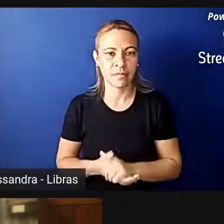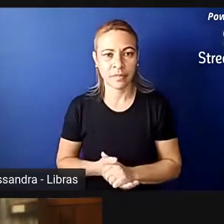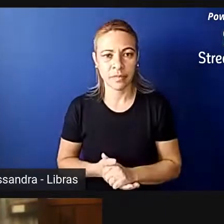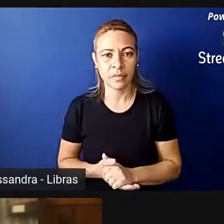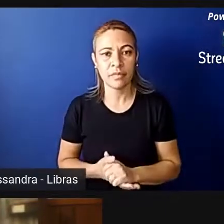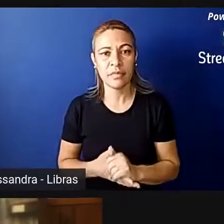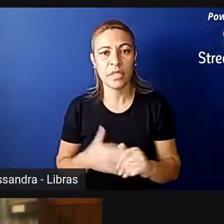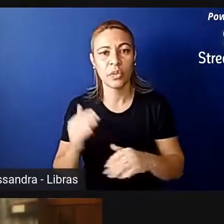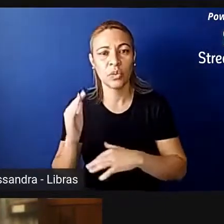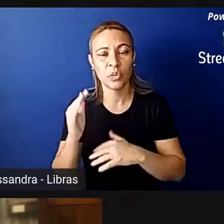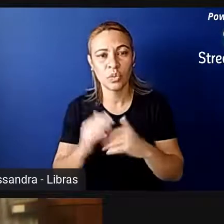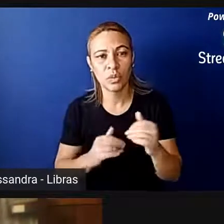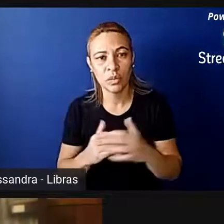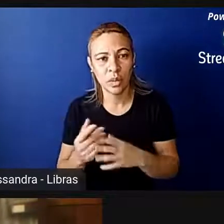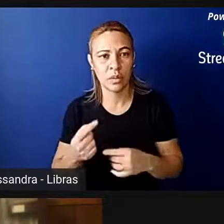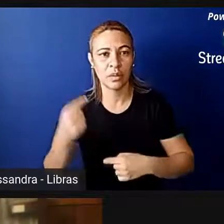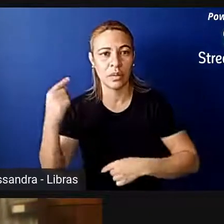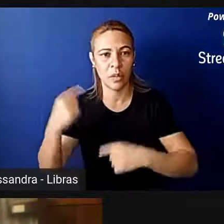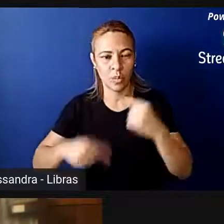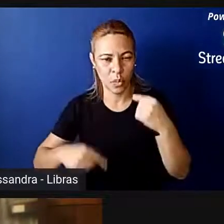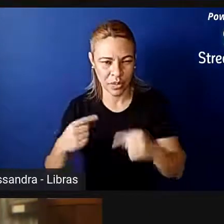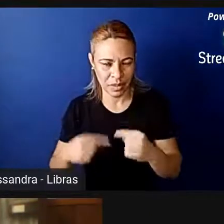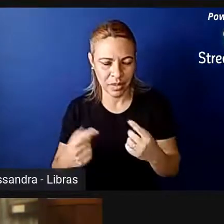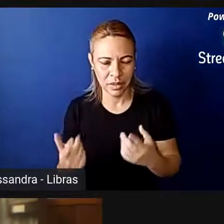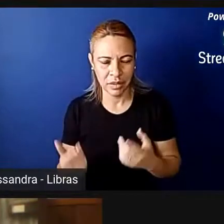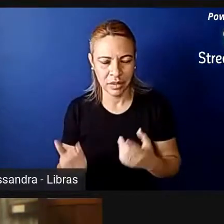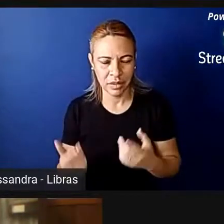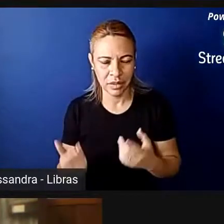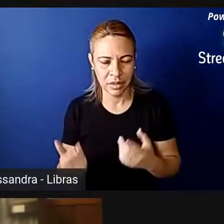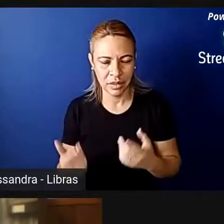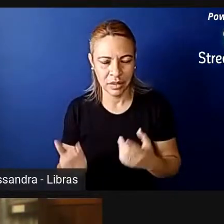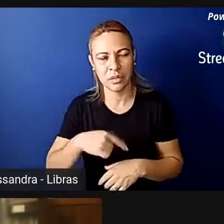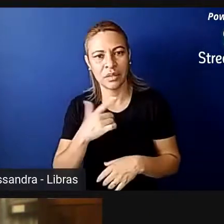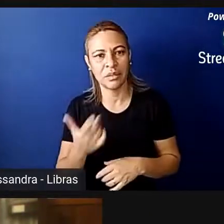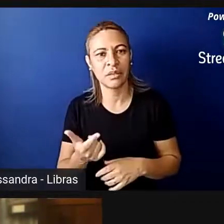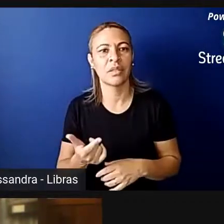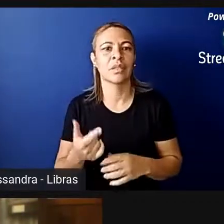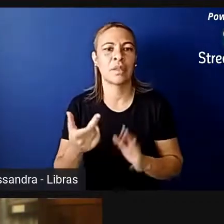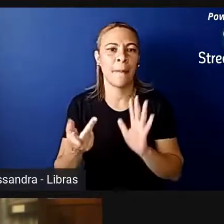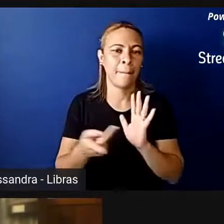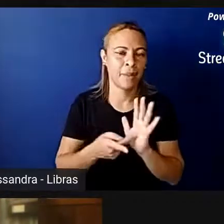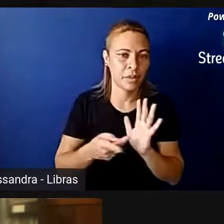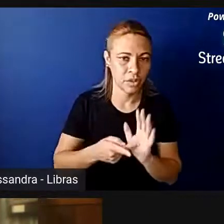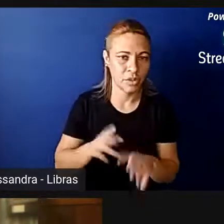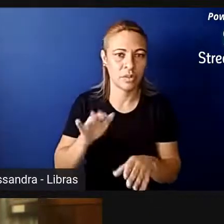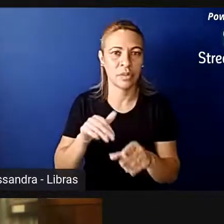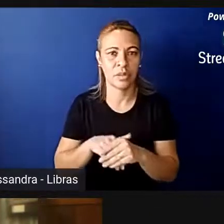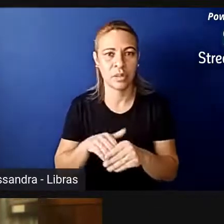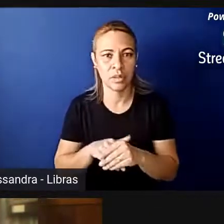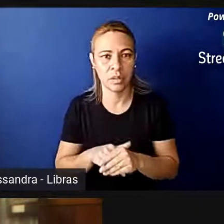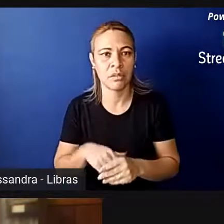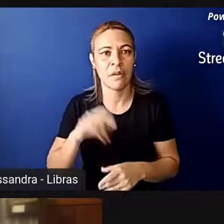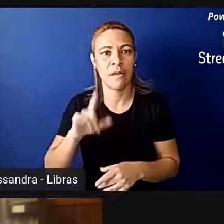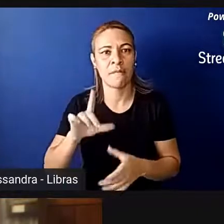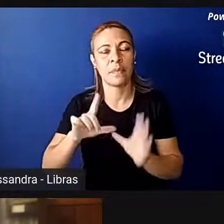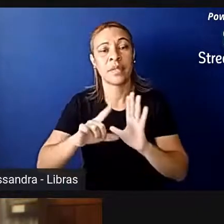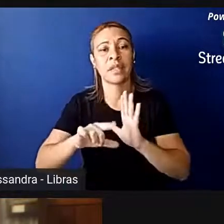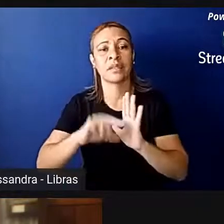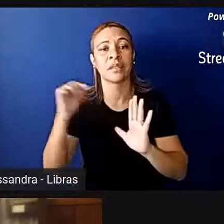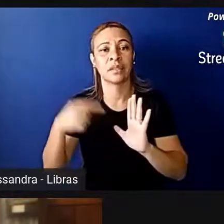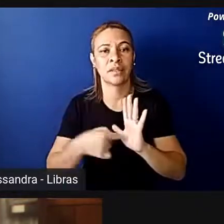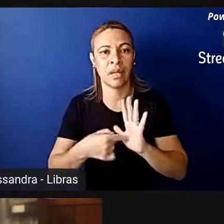medidas político-partidárias que a gente pode adotar em relação a partidos e a eleições, eu destaco outras três medidas.